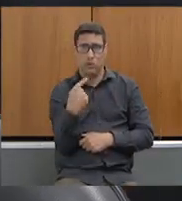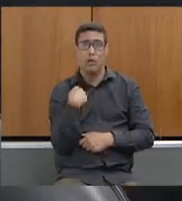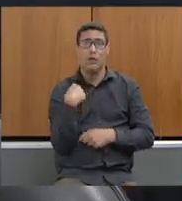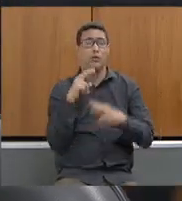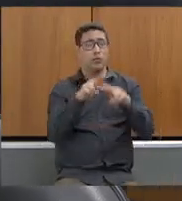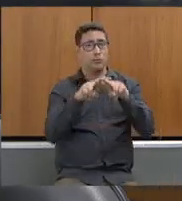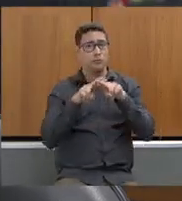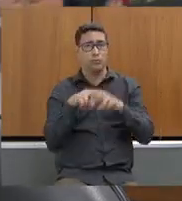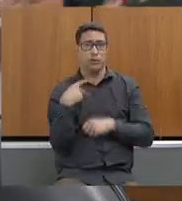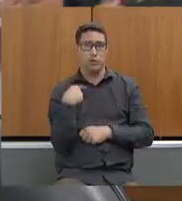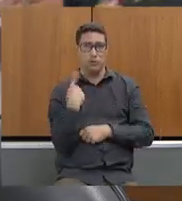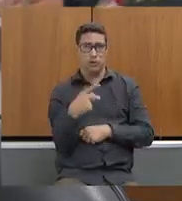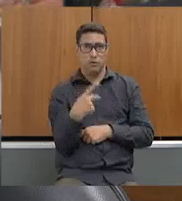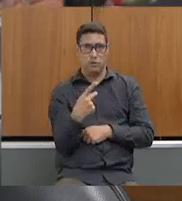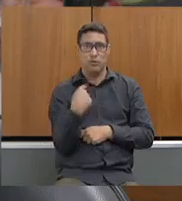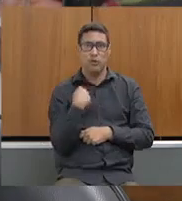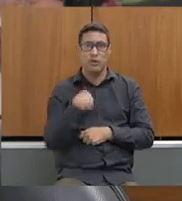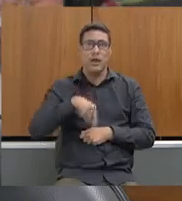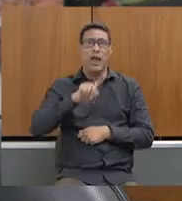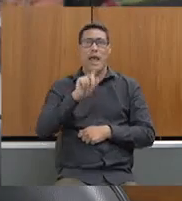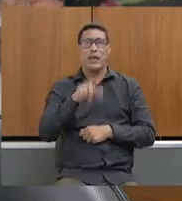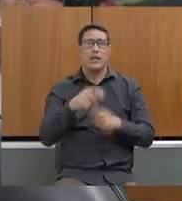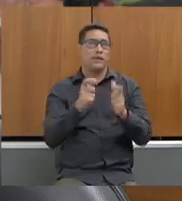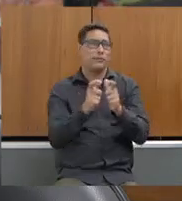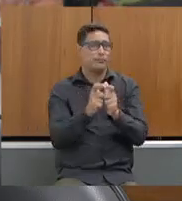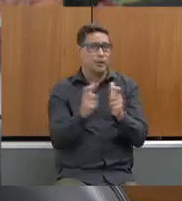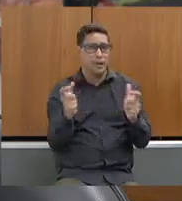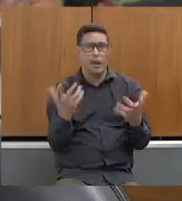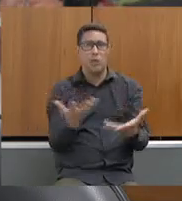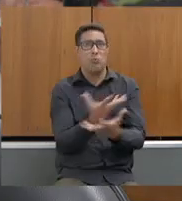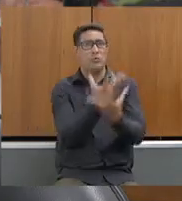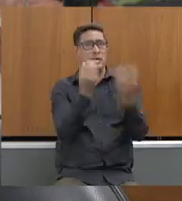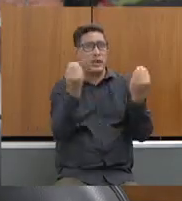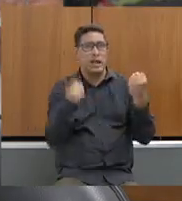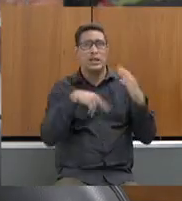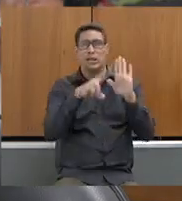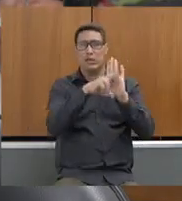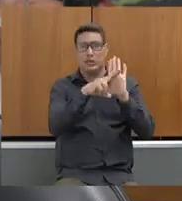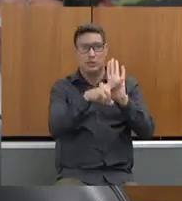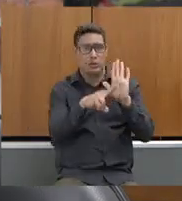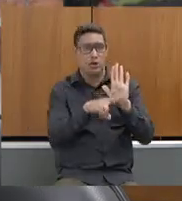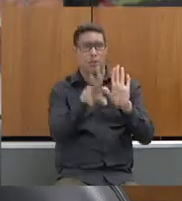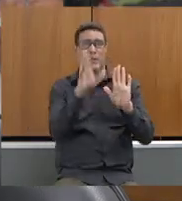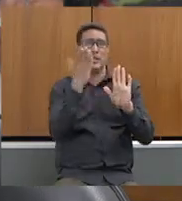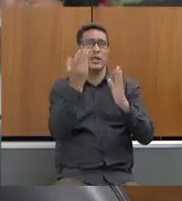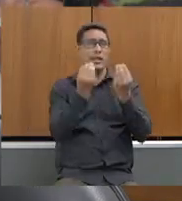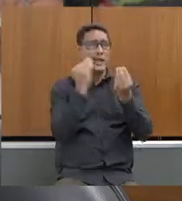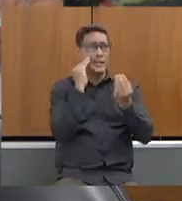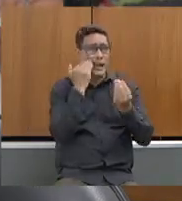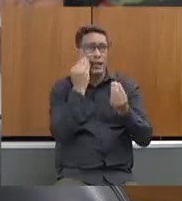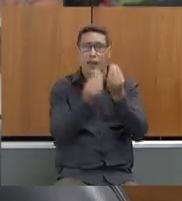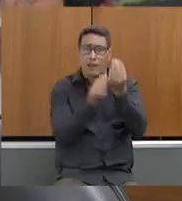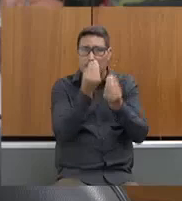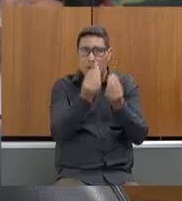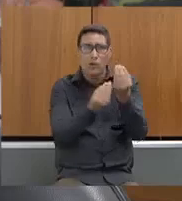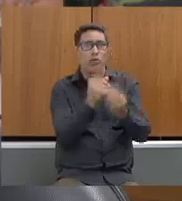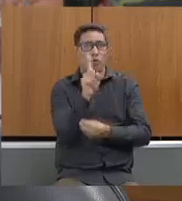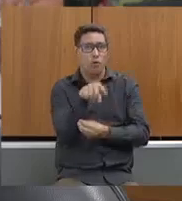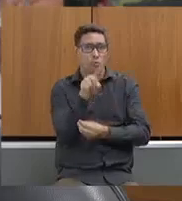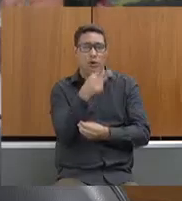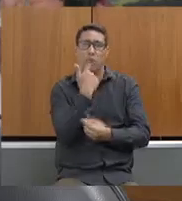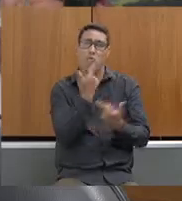por isso. Porque essa abrangência, esse número de normas e essa amplitude interpretativa fez o licenciamento